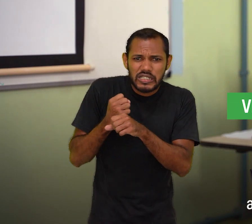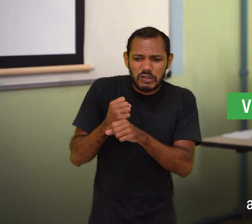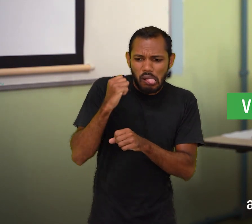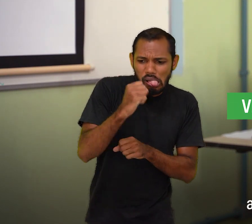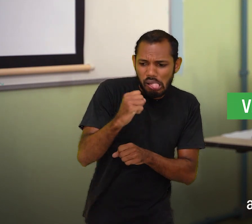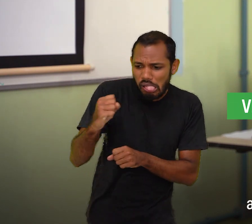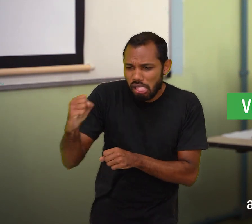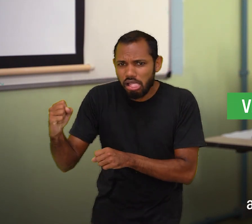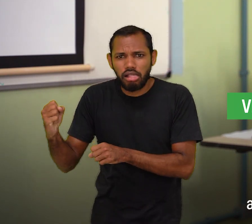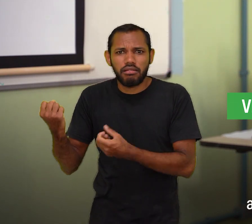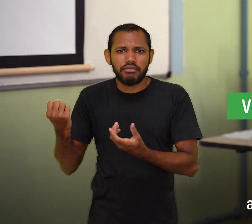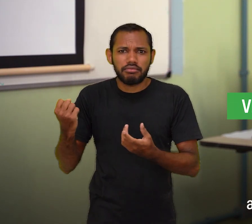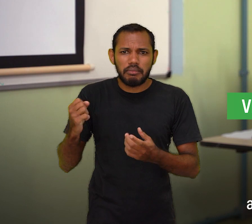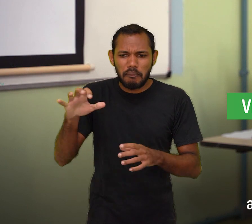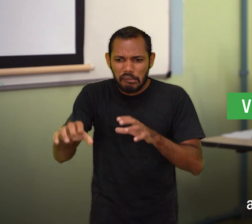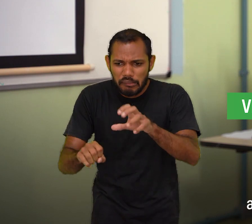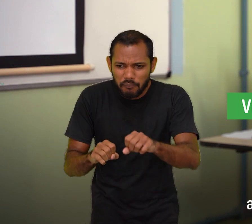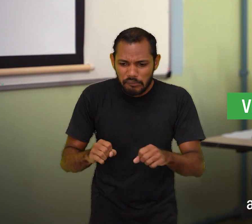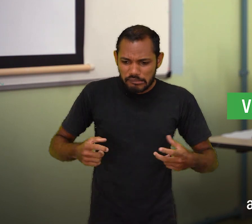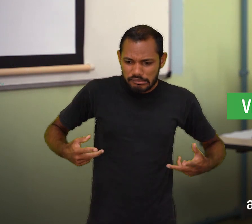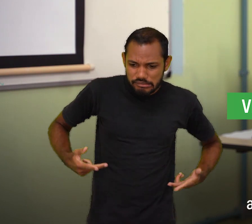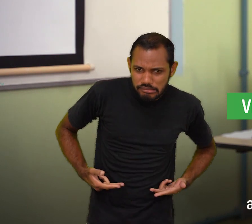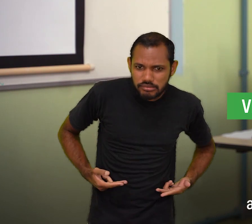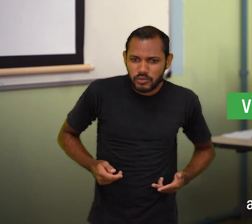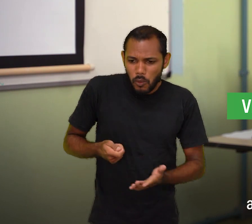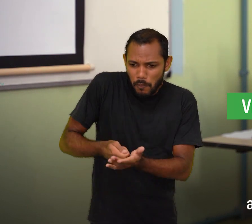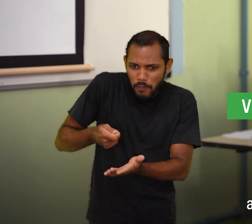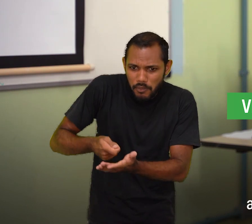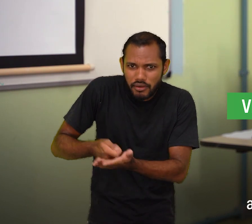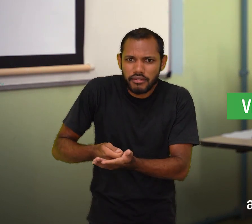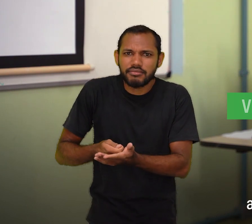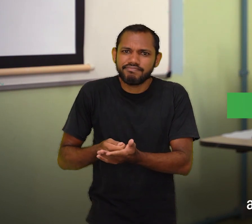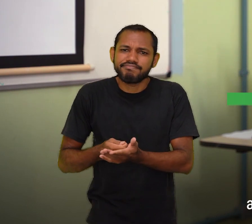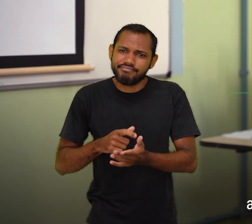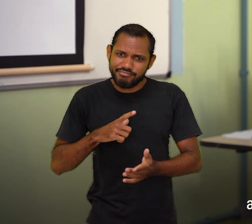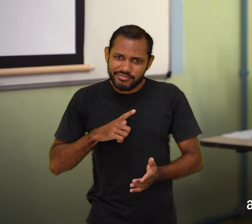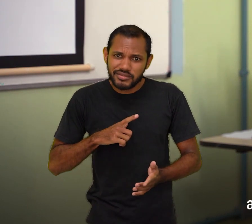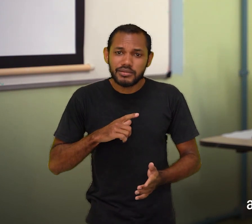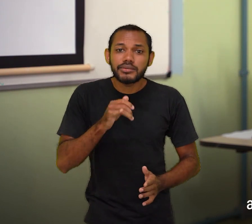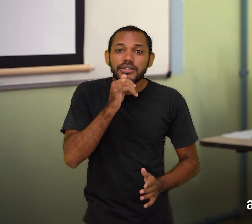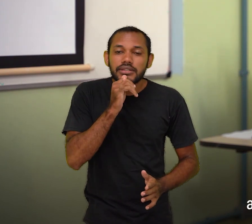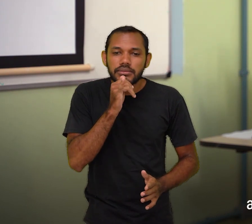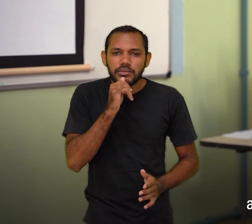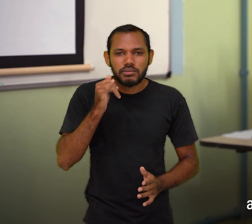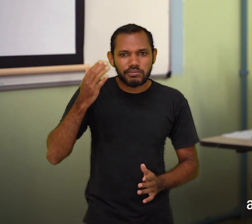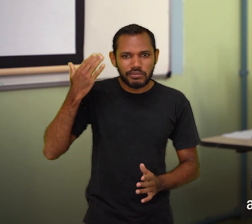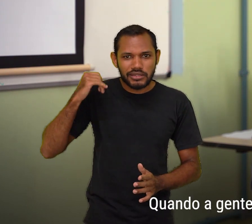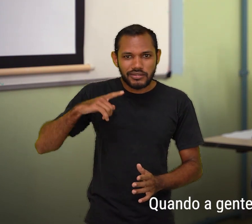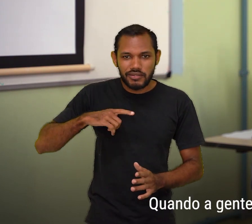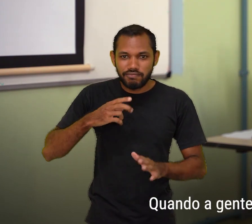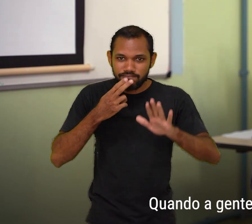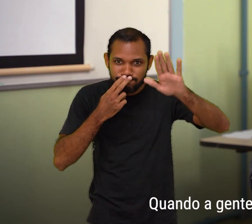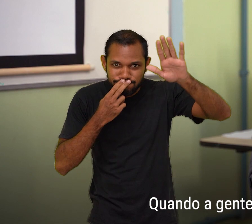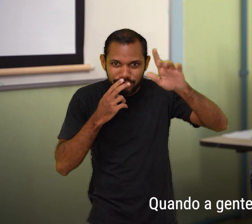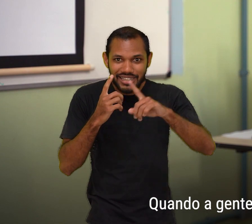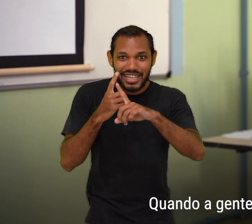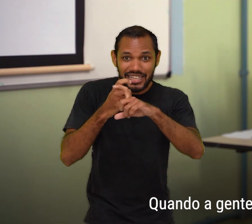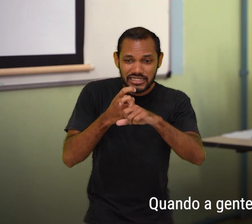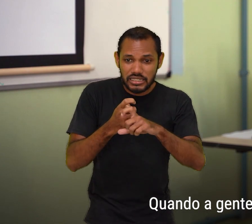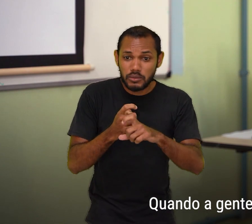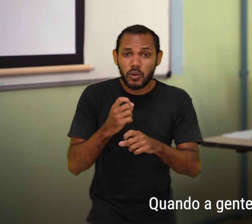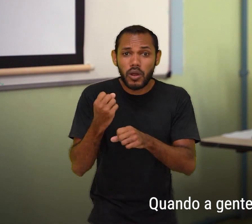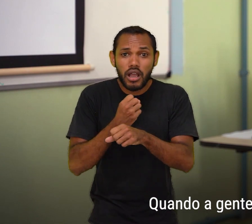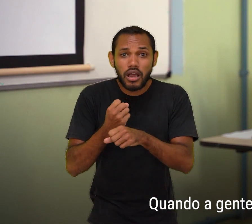sobreviveram a séculos de campanhas de extermínio, de campanhas de